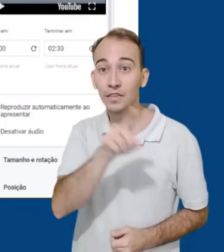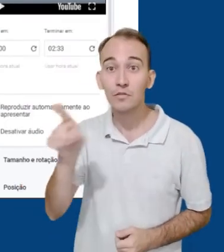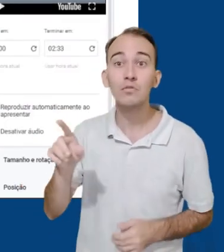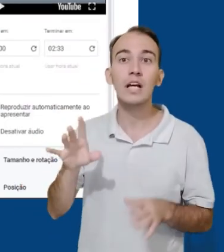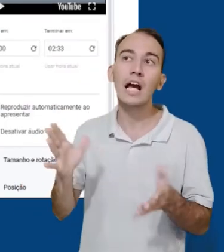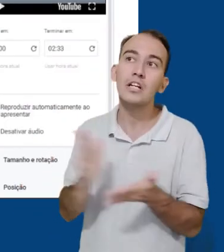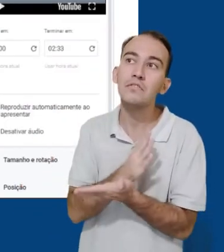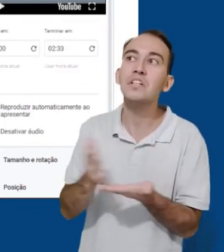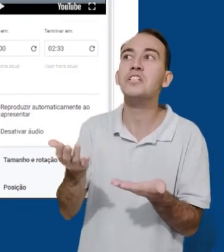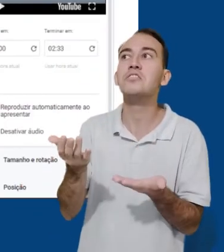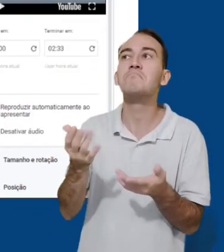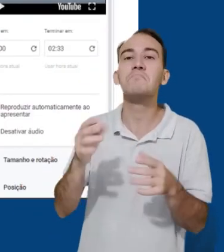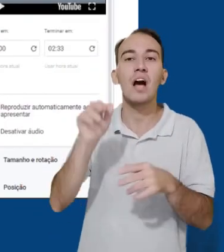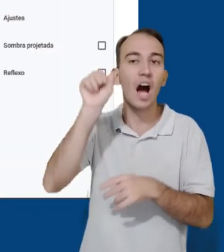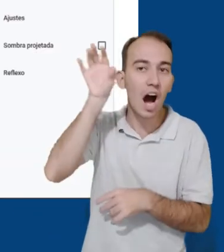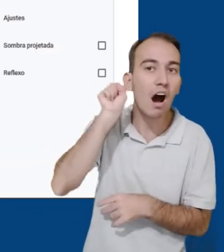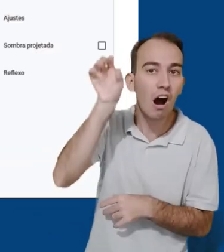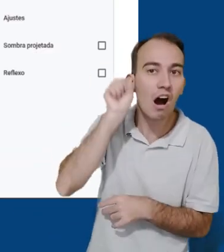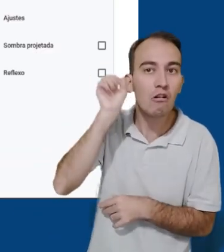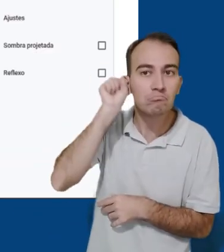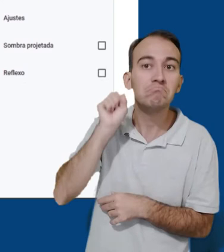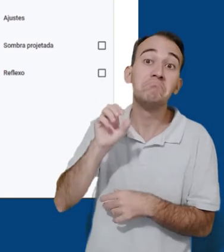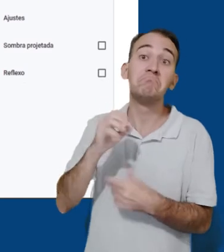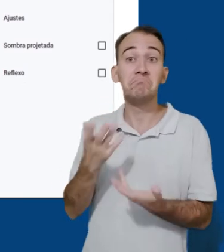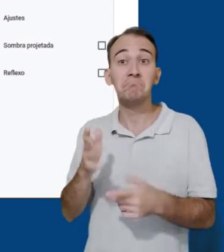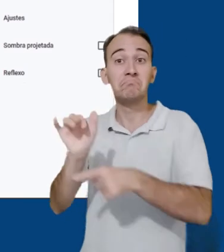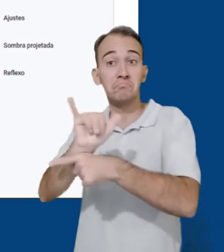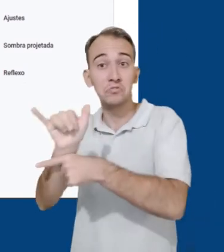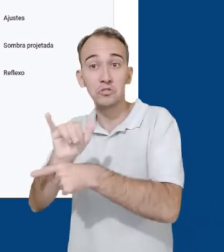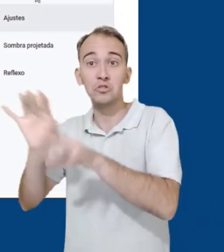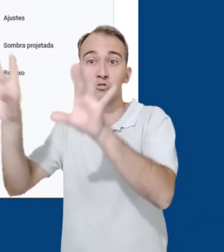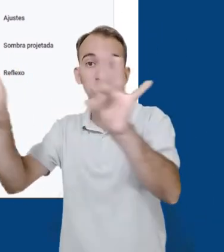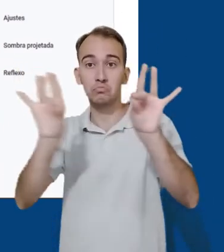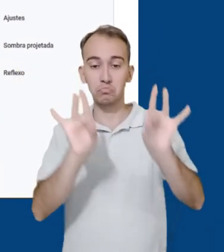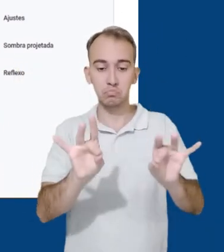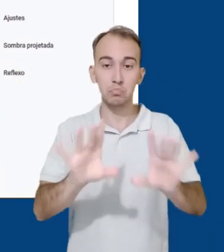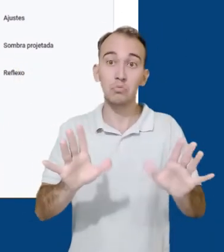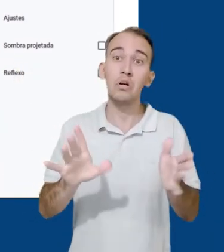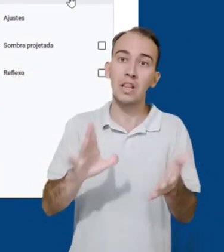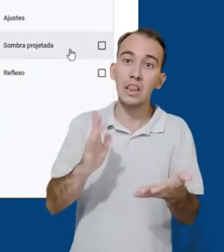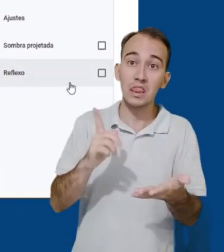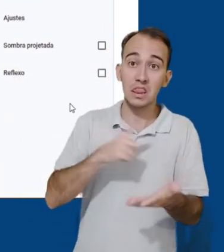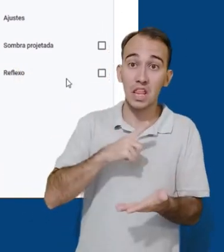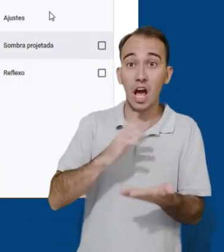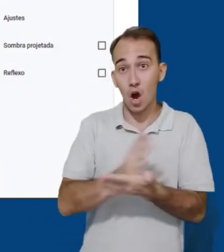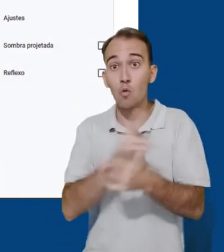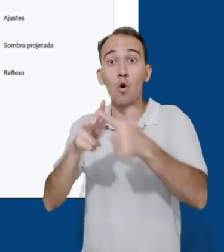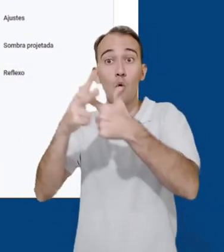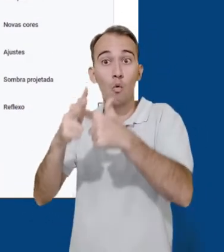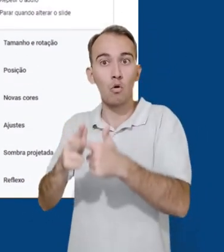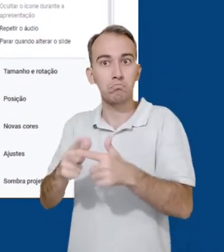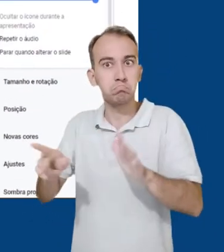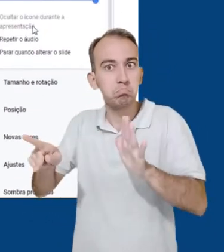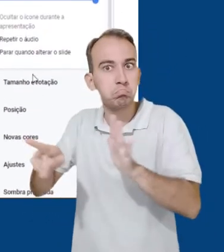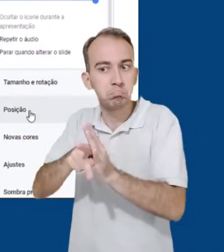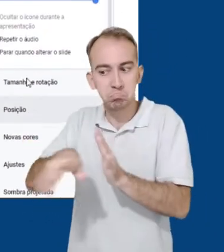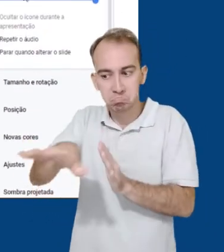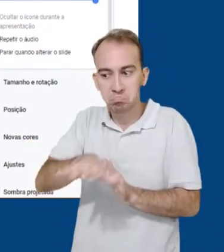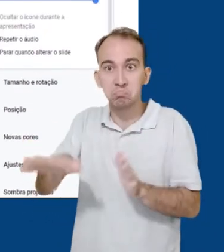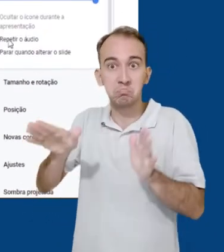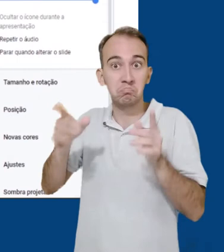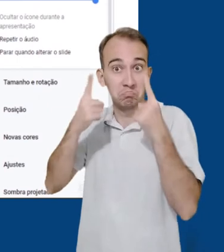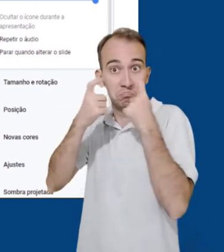Quando inserimos um desses dois objetos, temos ao lado direito algumas opções mais avançadas, como posicionamento e velocidade de reprodução.